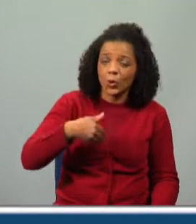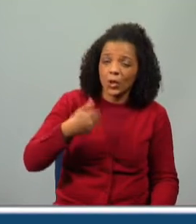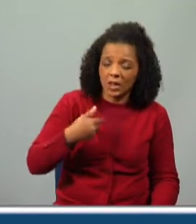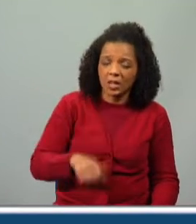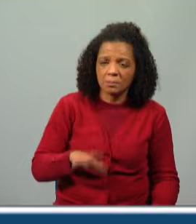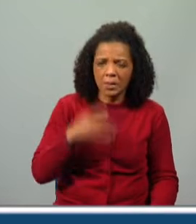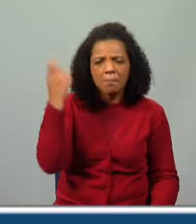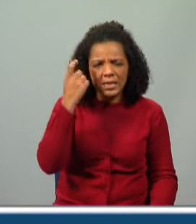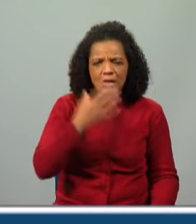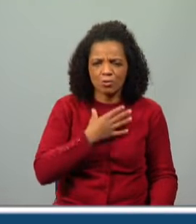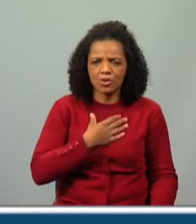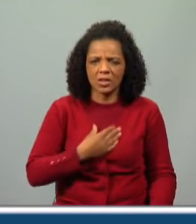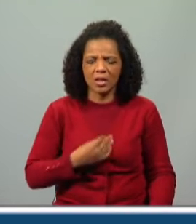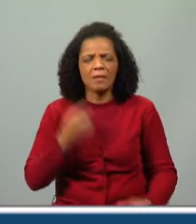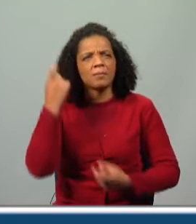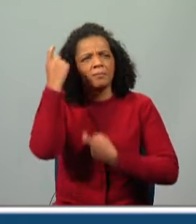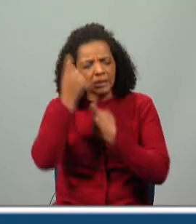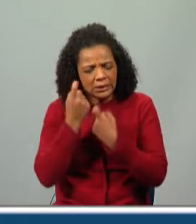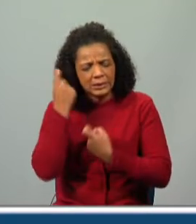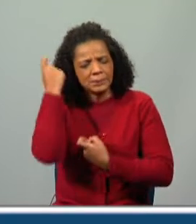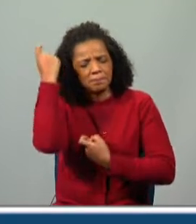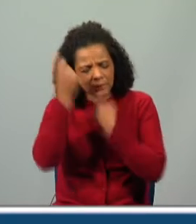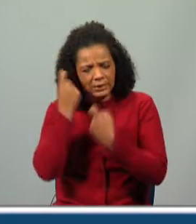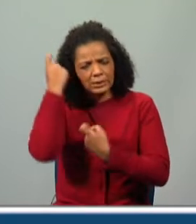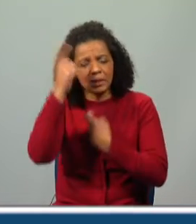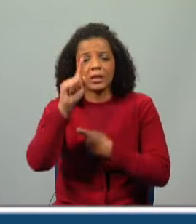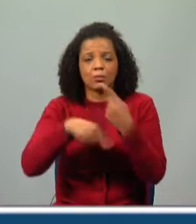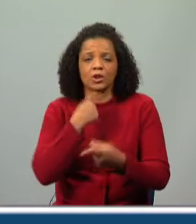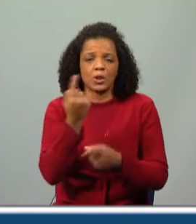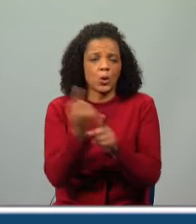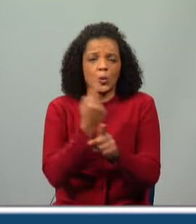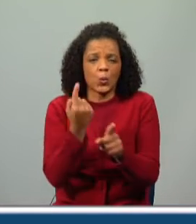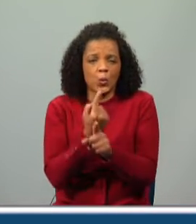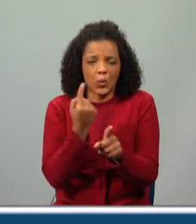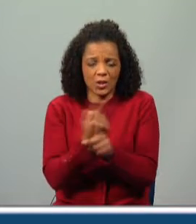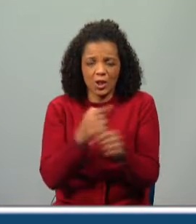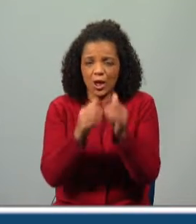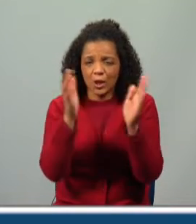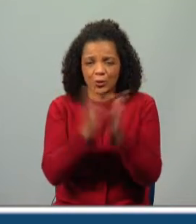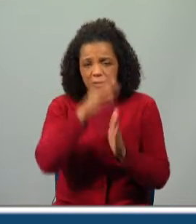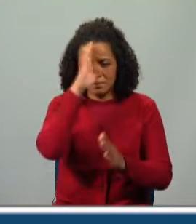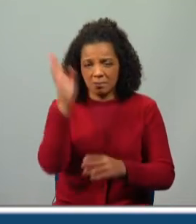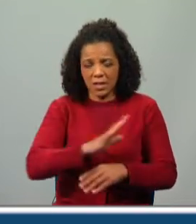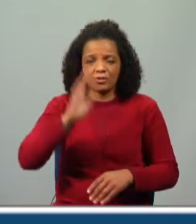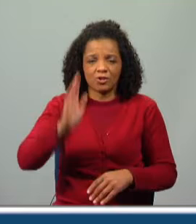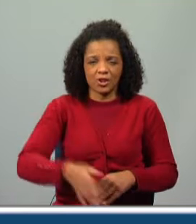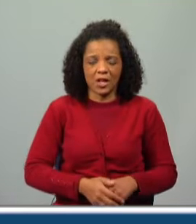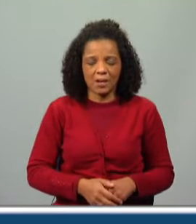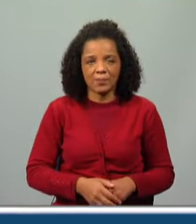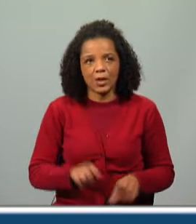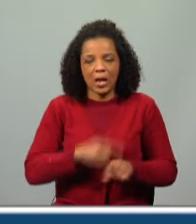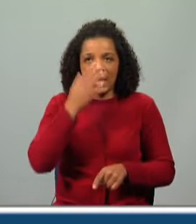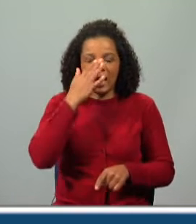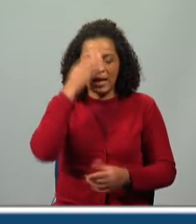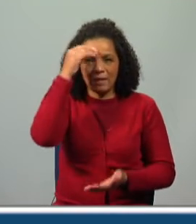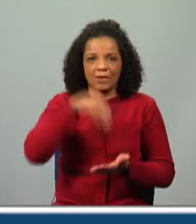pensar. Pensava, pensava, e depois dizia coisas óbvias que já toda a gente sabia, como se ela mesma as